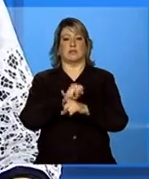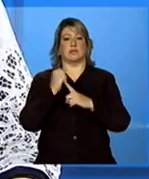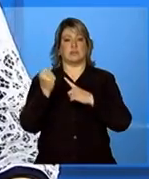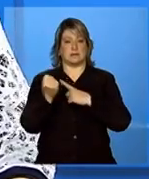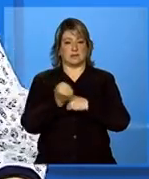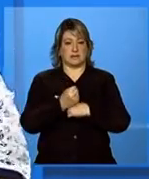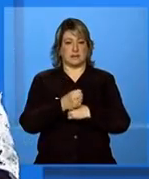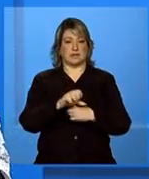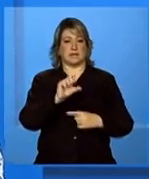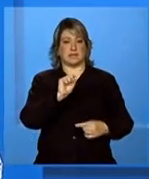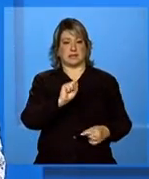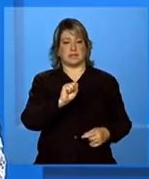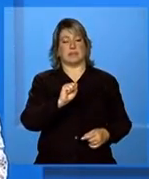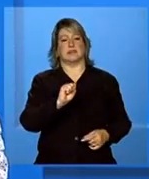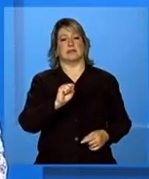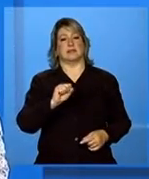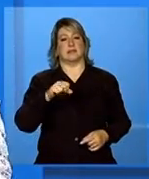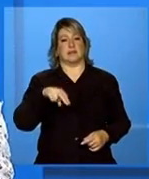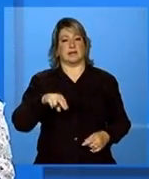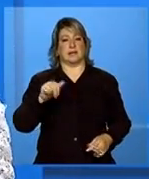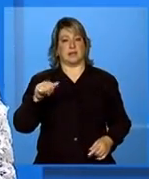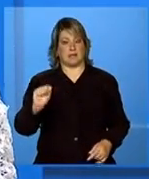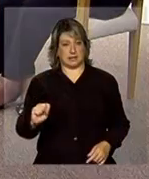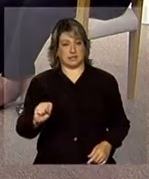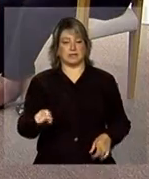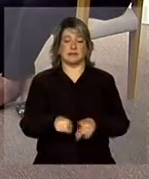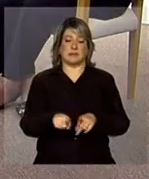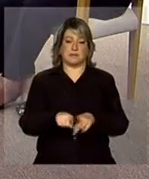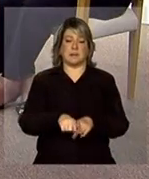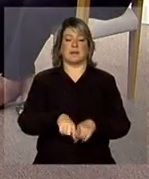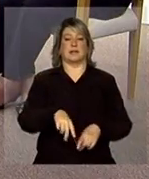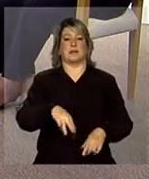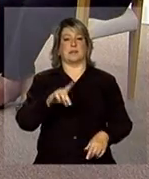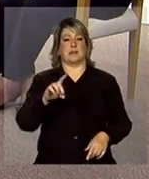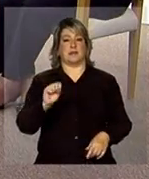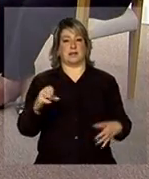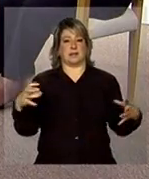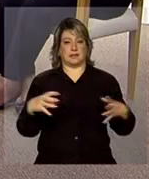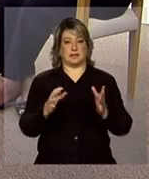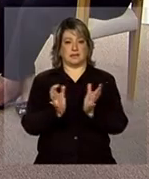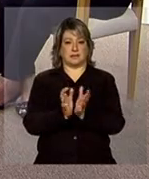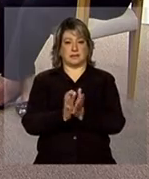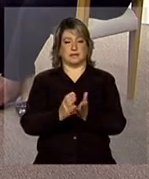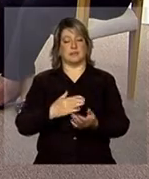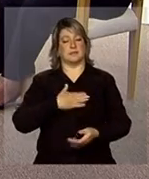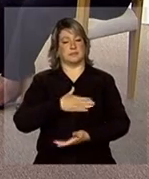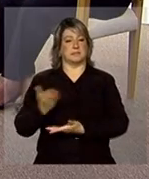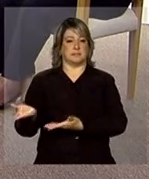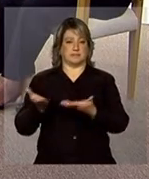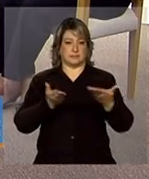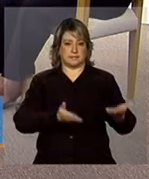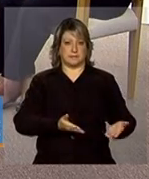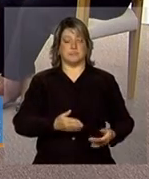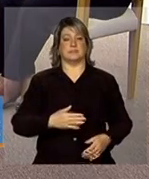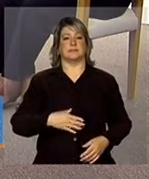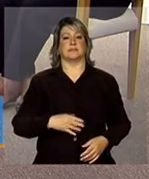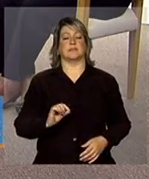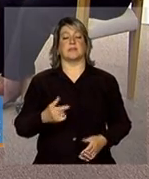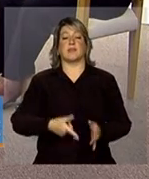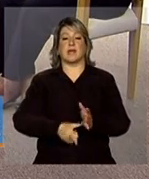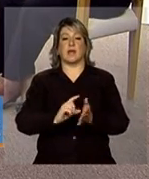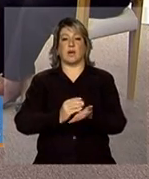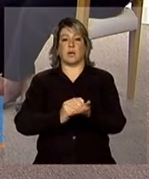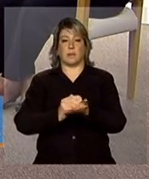SNAS, também do MDS. Obrigada por terem vindo, é um prazer recebê-los. E antes da gente começar, eu acho super